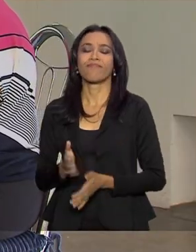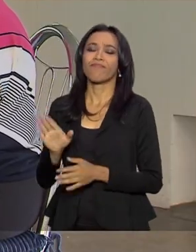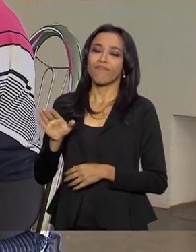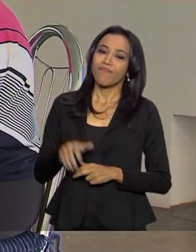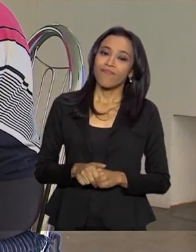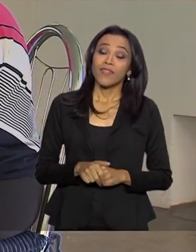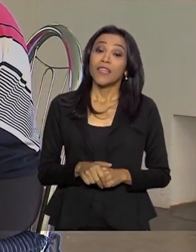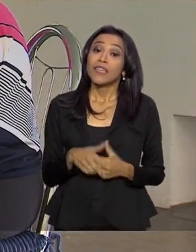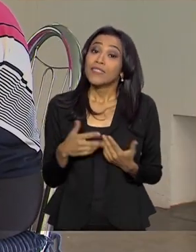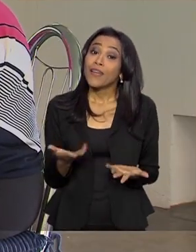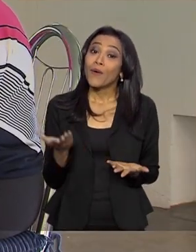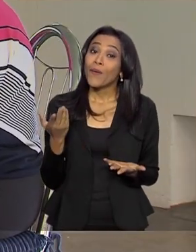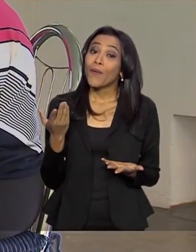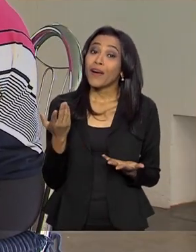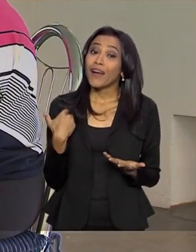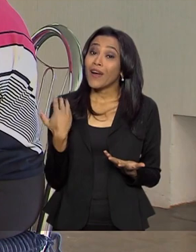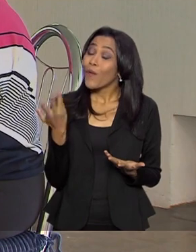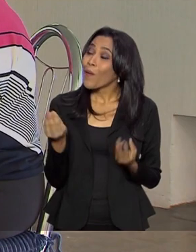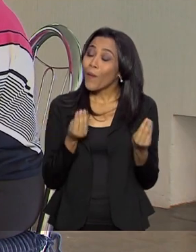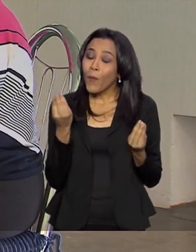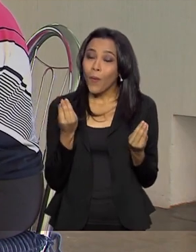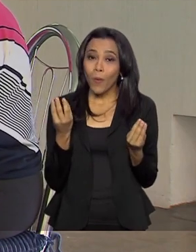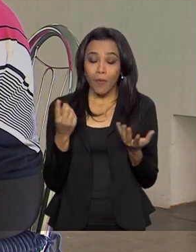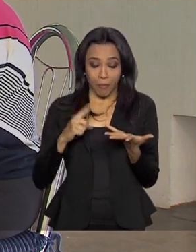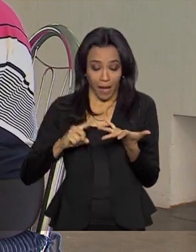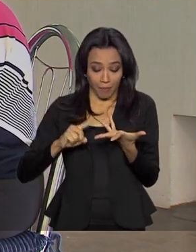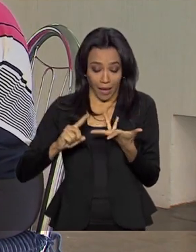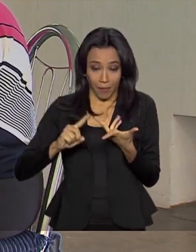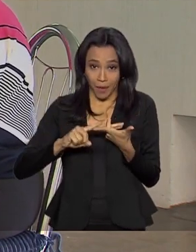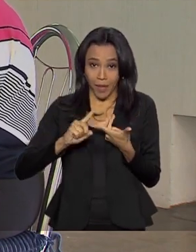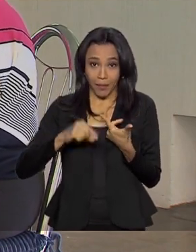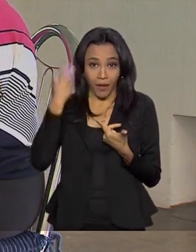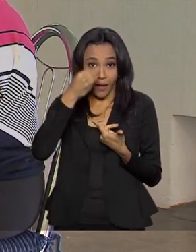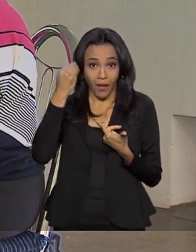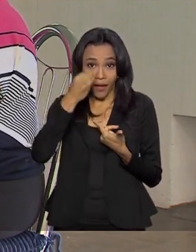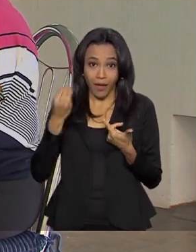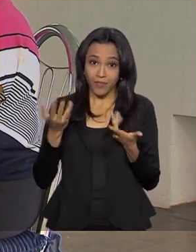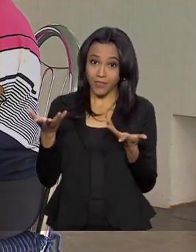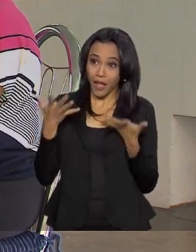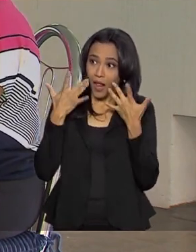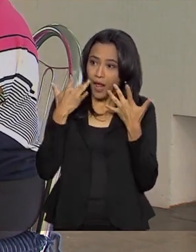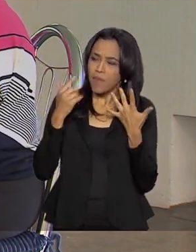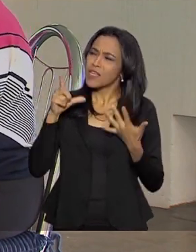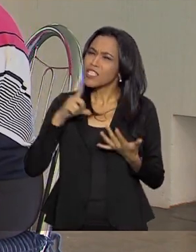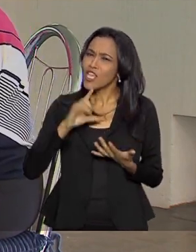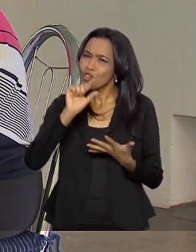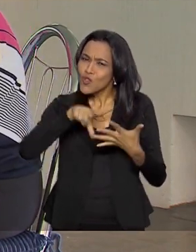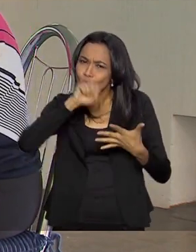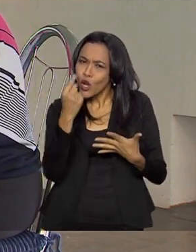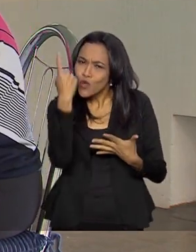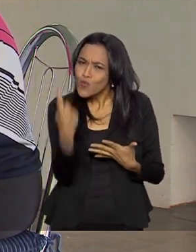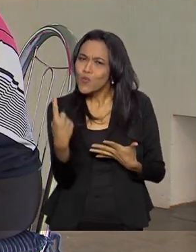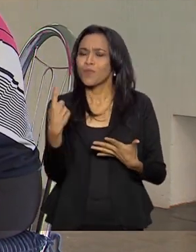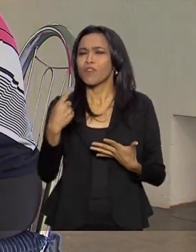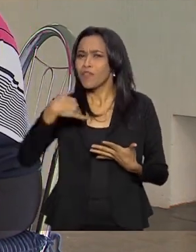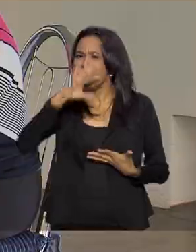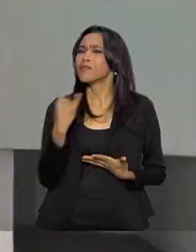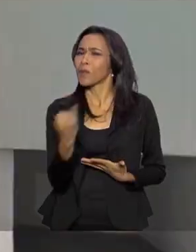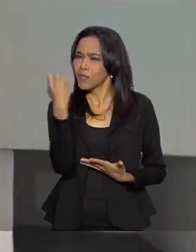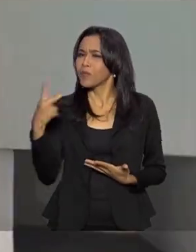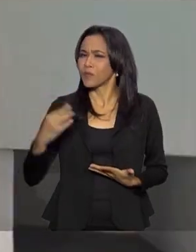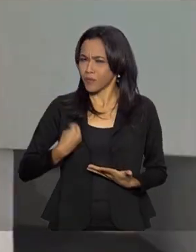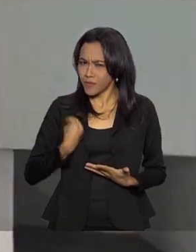Essa conta aí, que é difícil de fechar, tanto personagem que tem, mas tem algum que você diga assim, para mim a vida foi o mais importante?